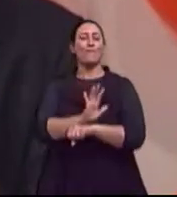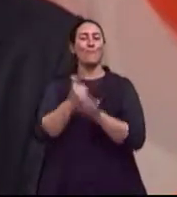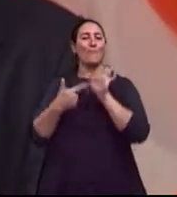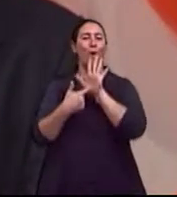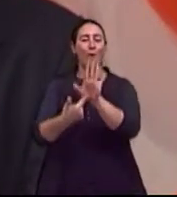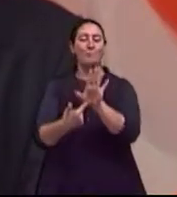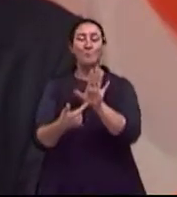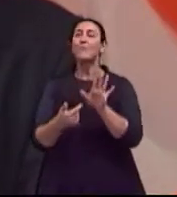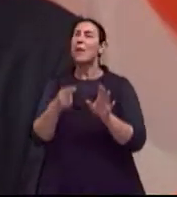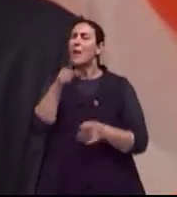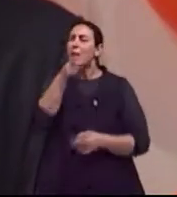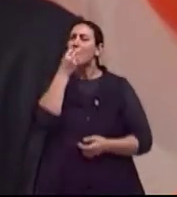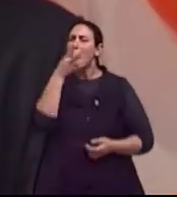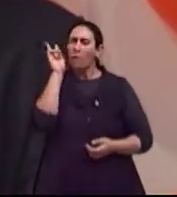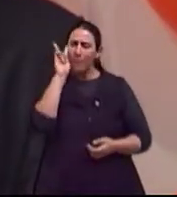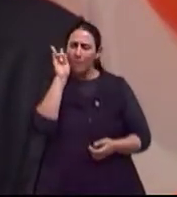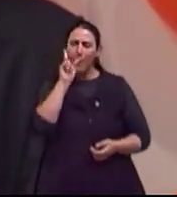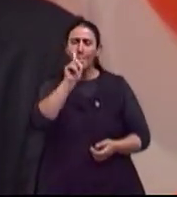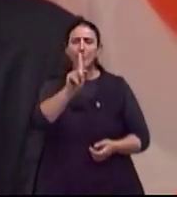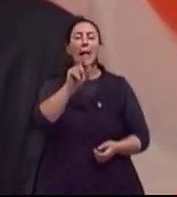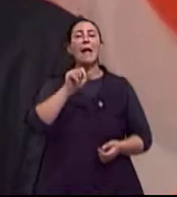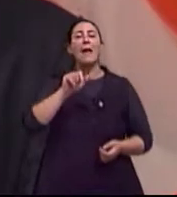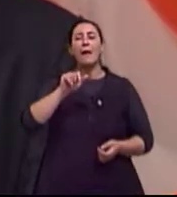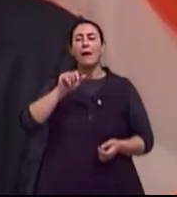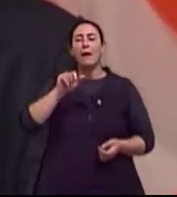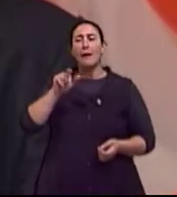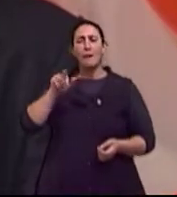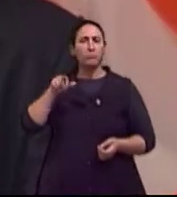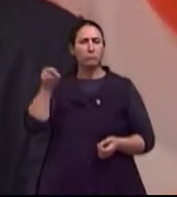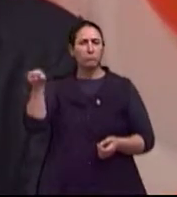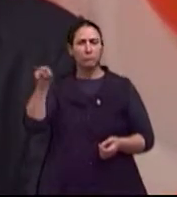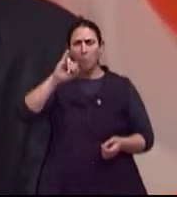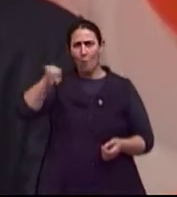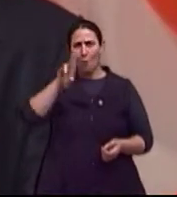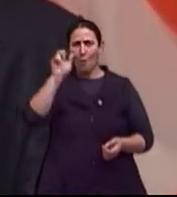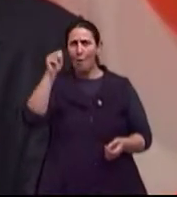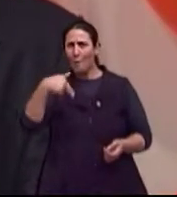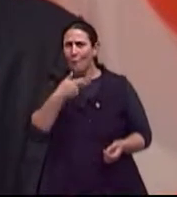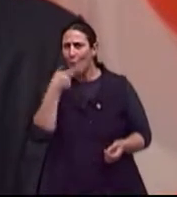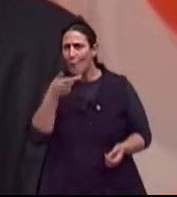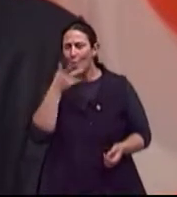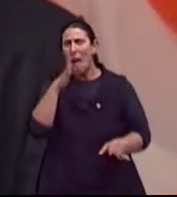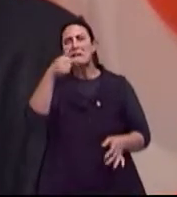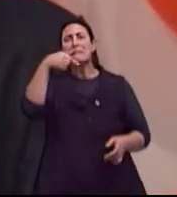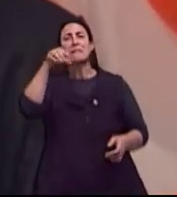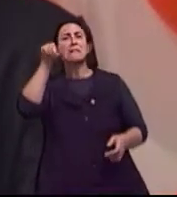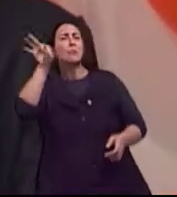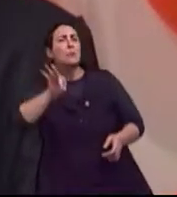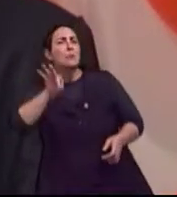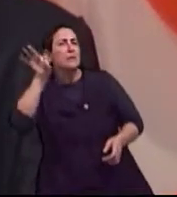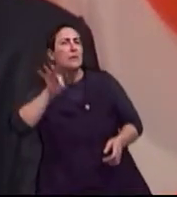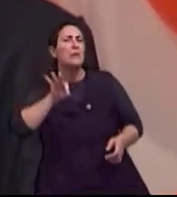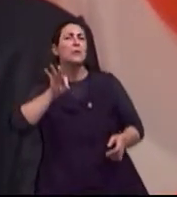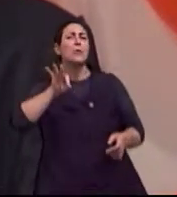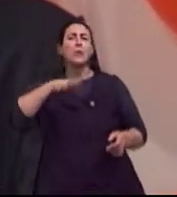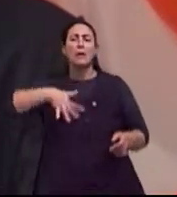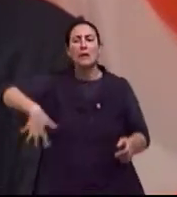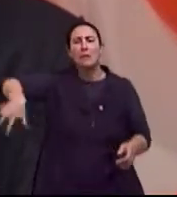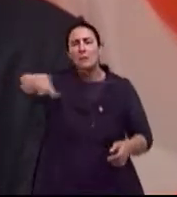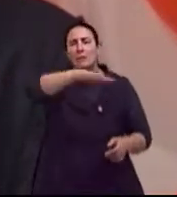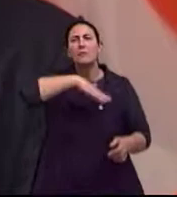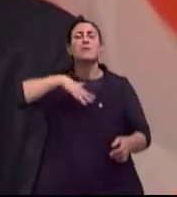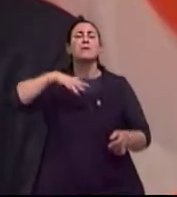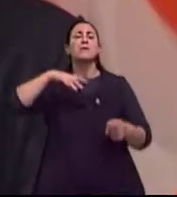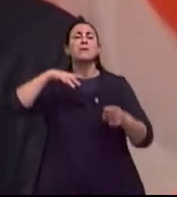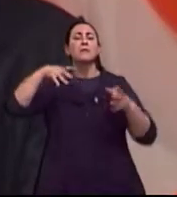É bom lembrar que a velhice, o Juan estava falando, que 70% do público dos